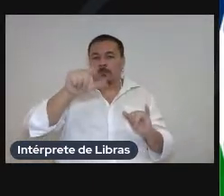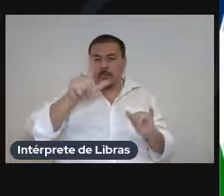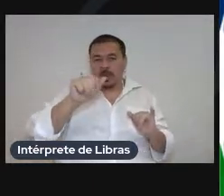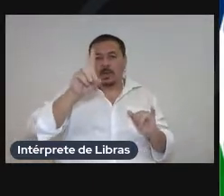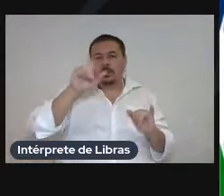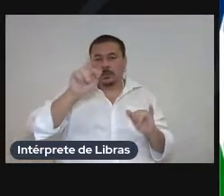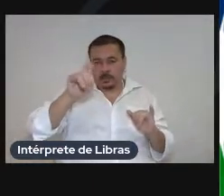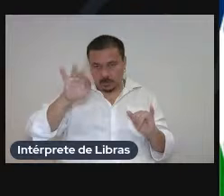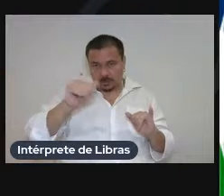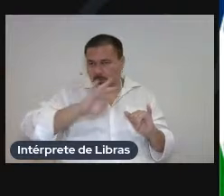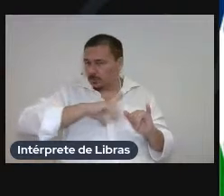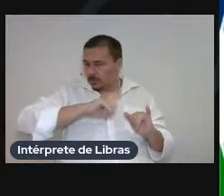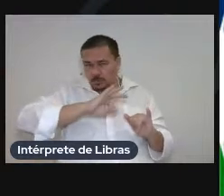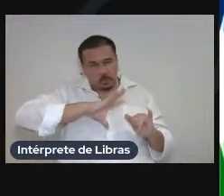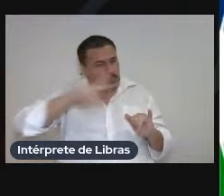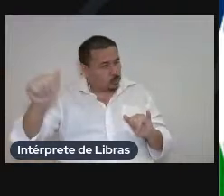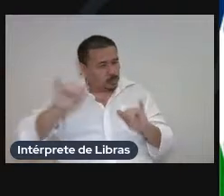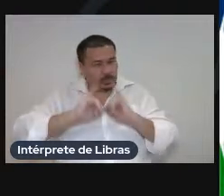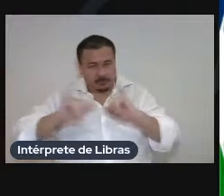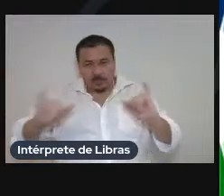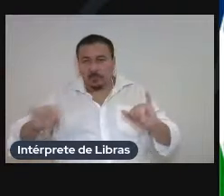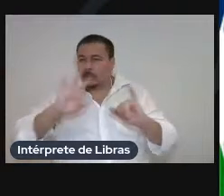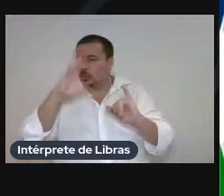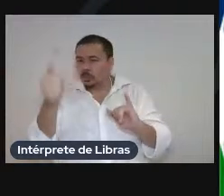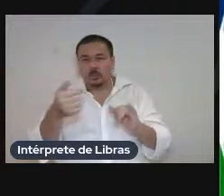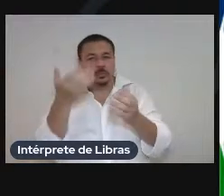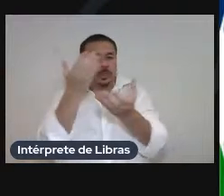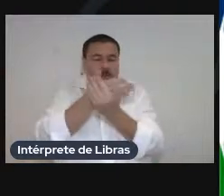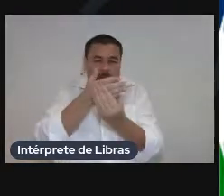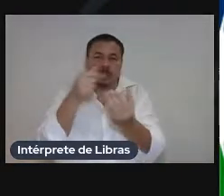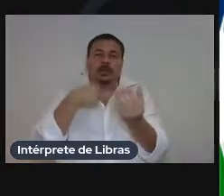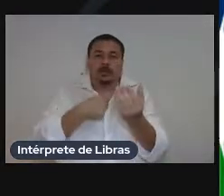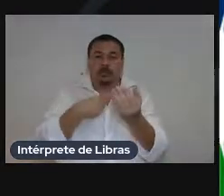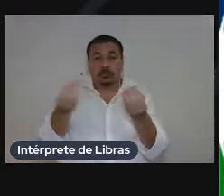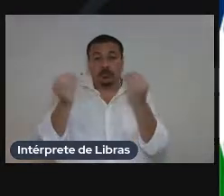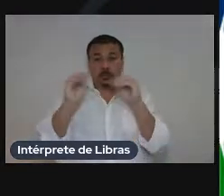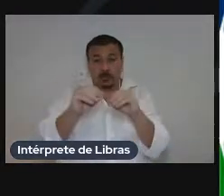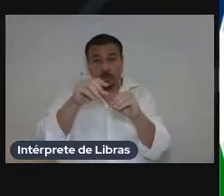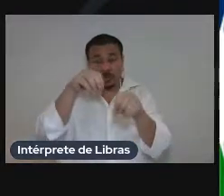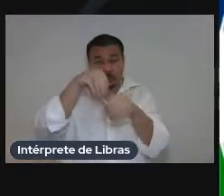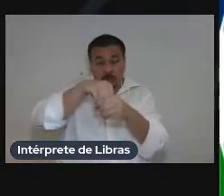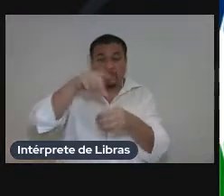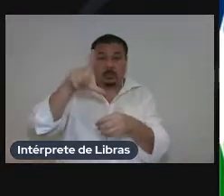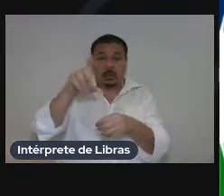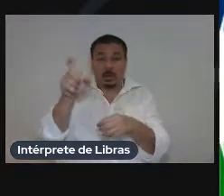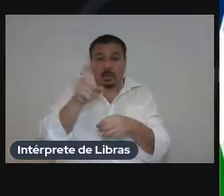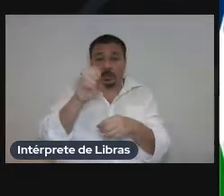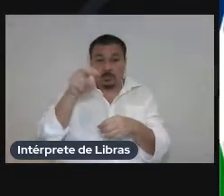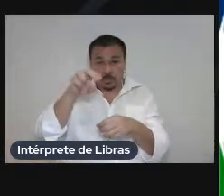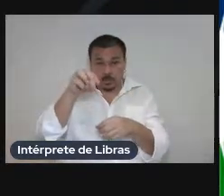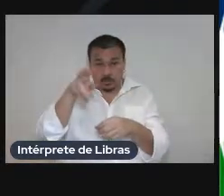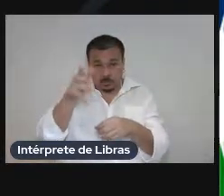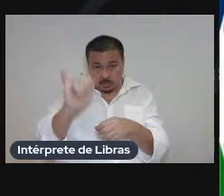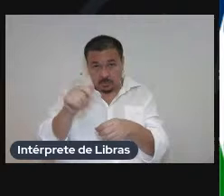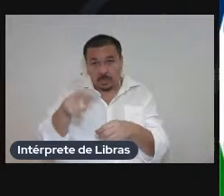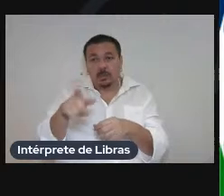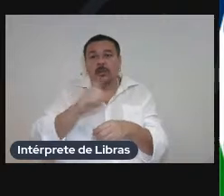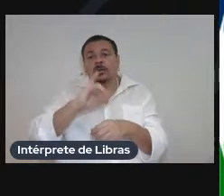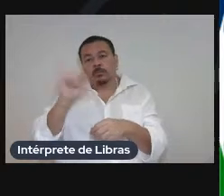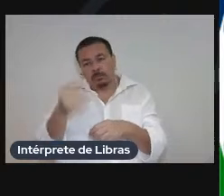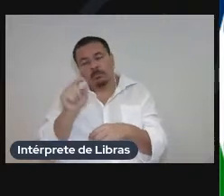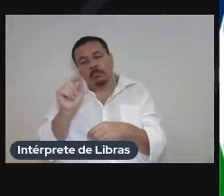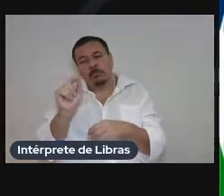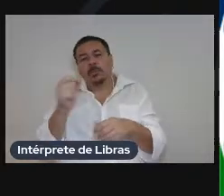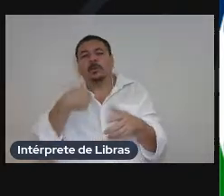nós pegamos nós todo esse arquivo colocamos no lexônome e para nossa felicidade ele